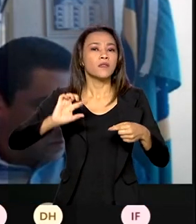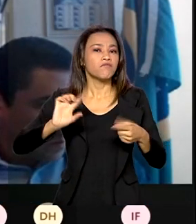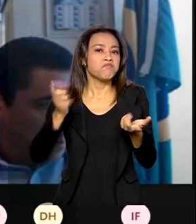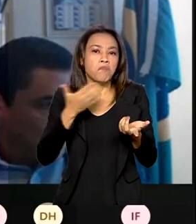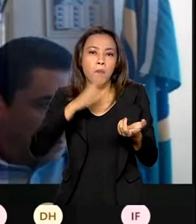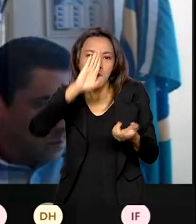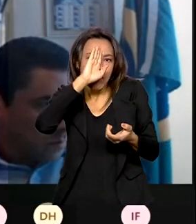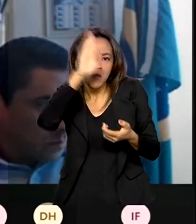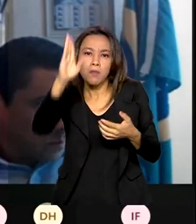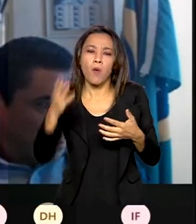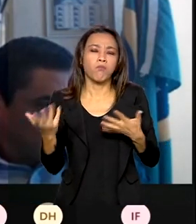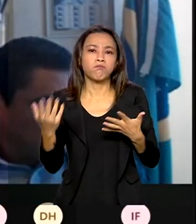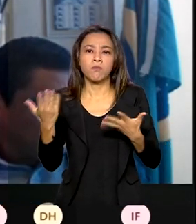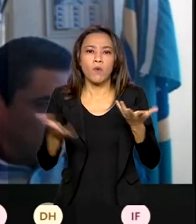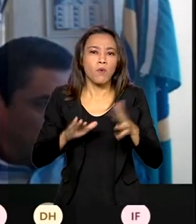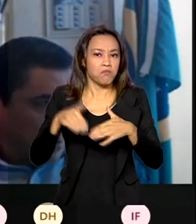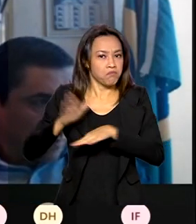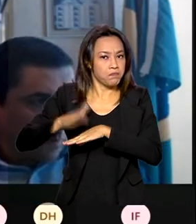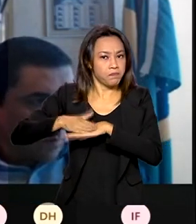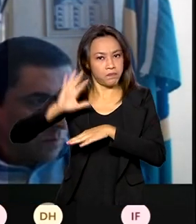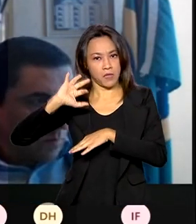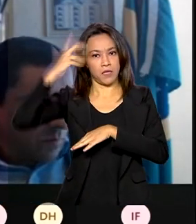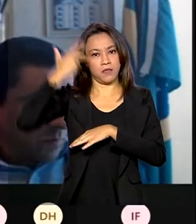com o que o governo enxerga como sendo prioritário.